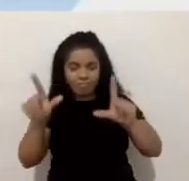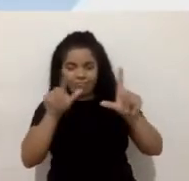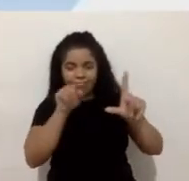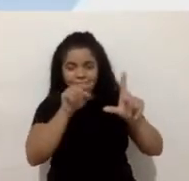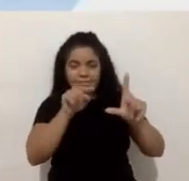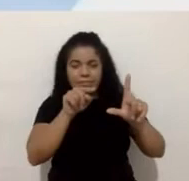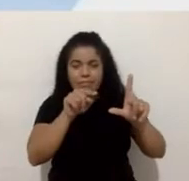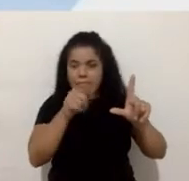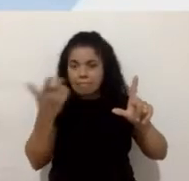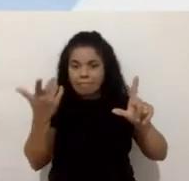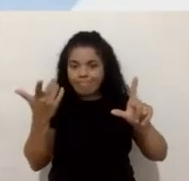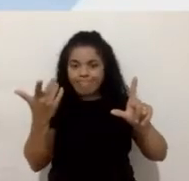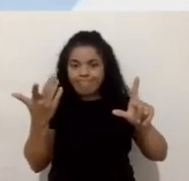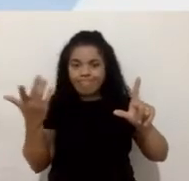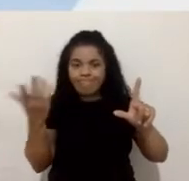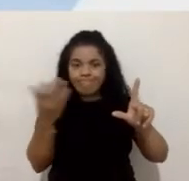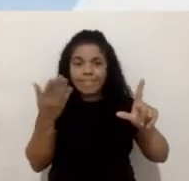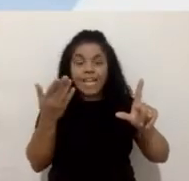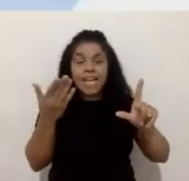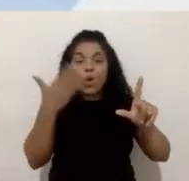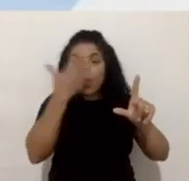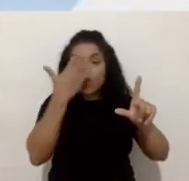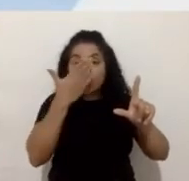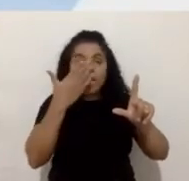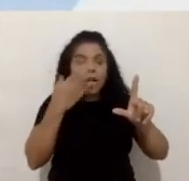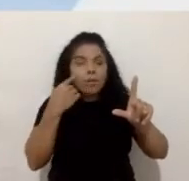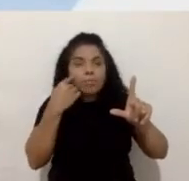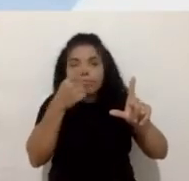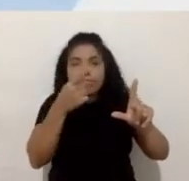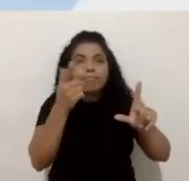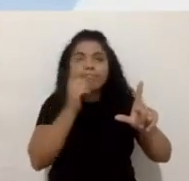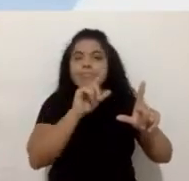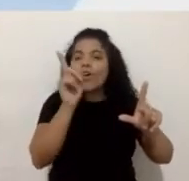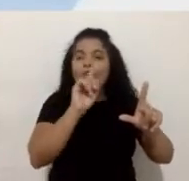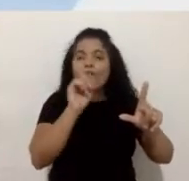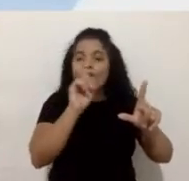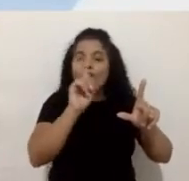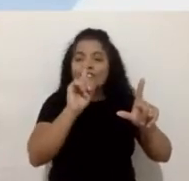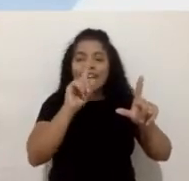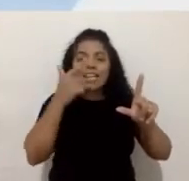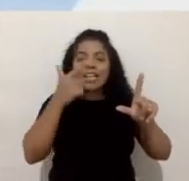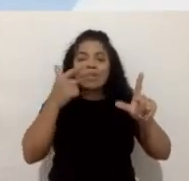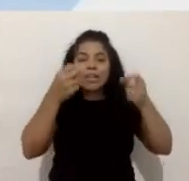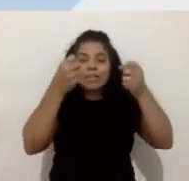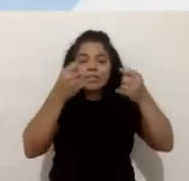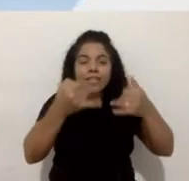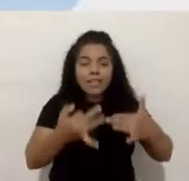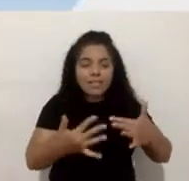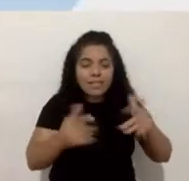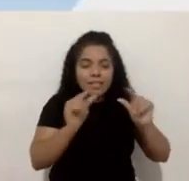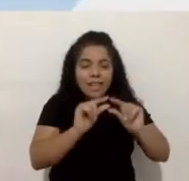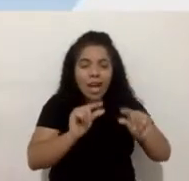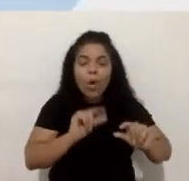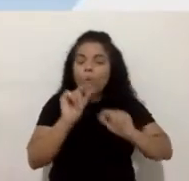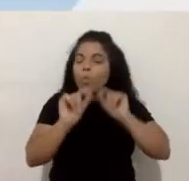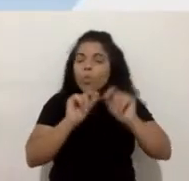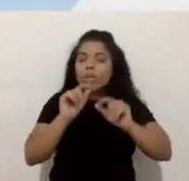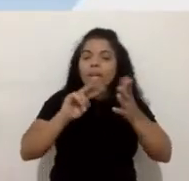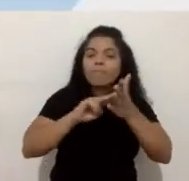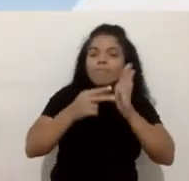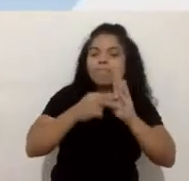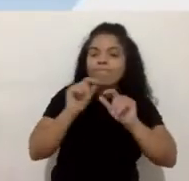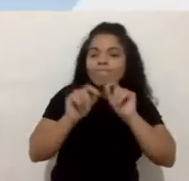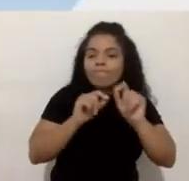com uma descrição que realmente ilustra o que elas representam, né, o que elas querem dizer e elas não